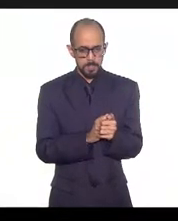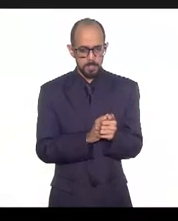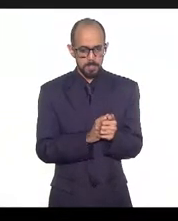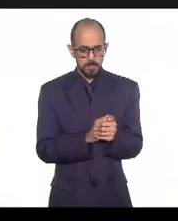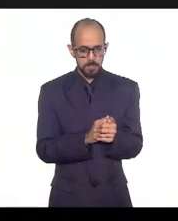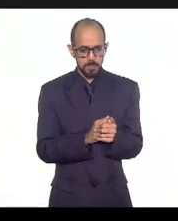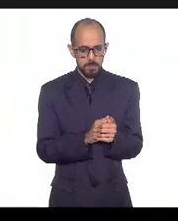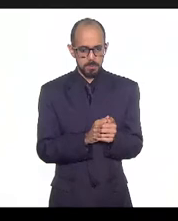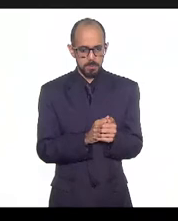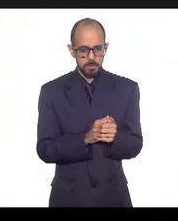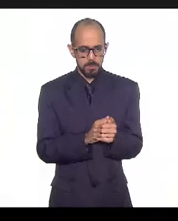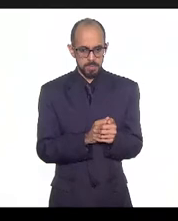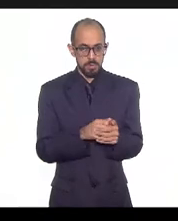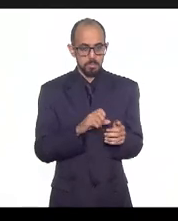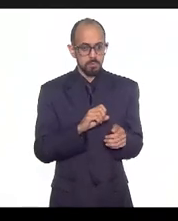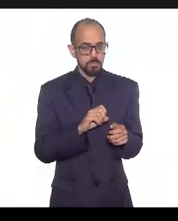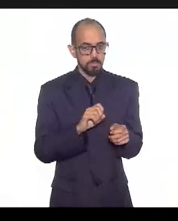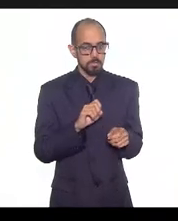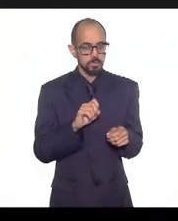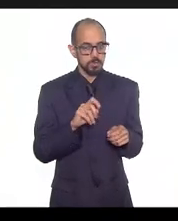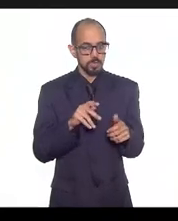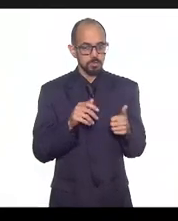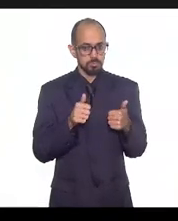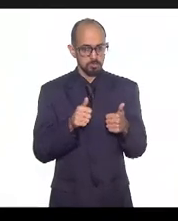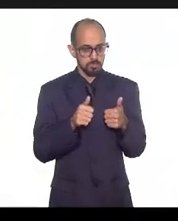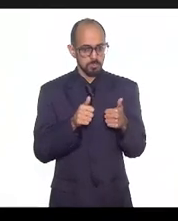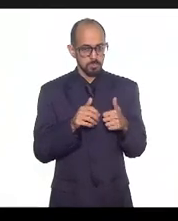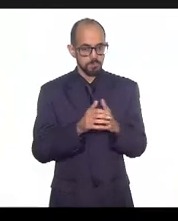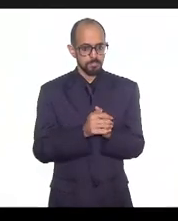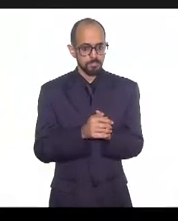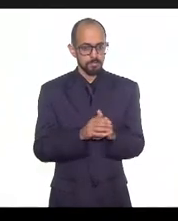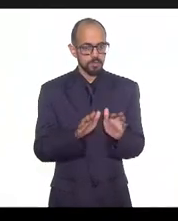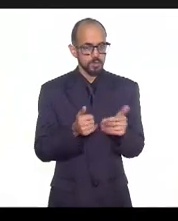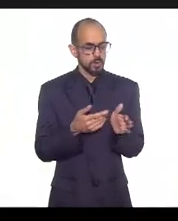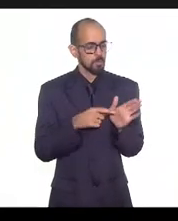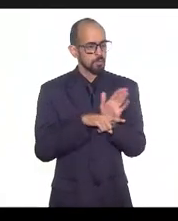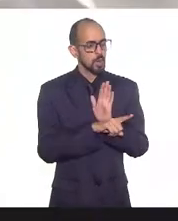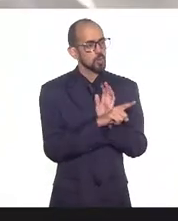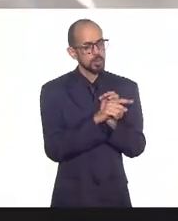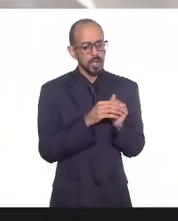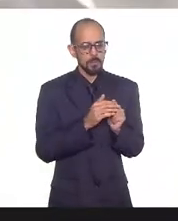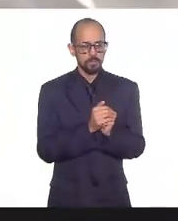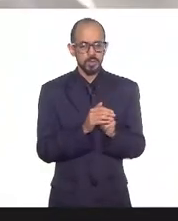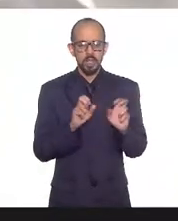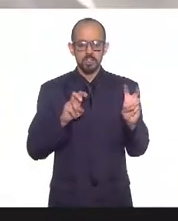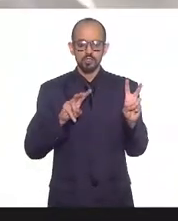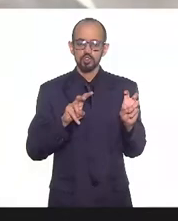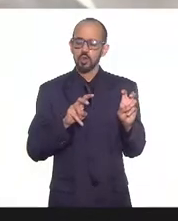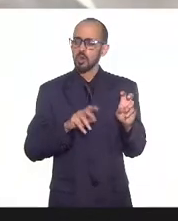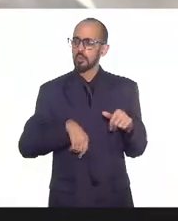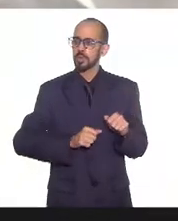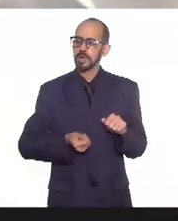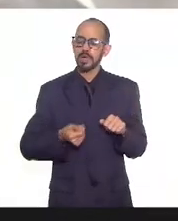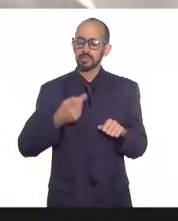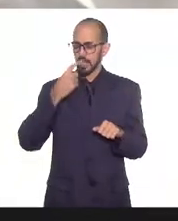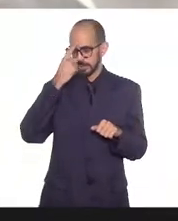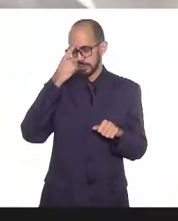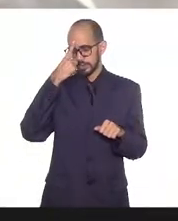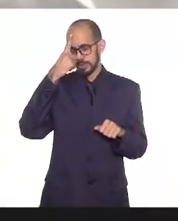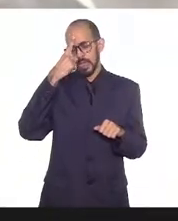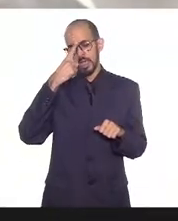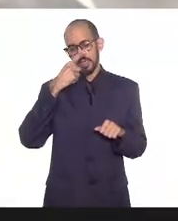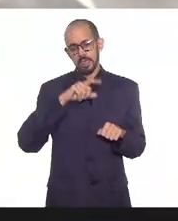Obrigado. Pronto. Doutor Ricardo, partindo dessa premissa denominada triste,